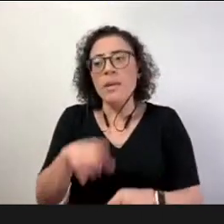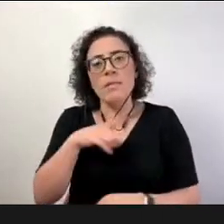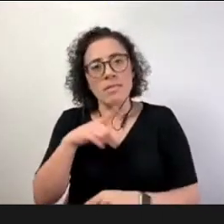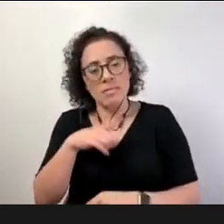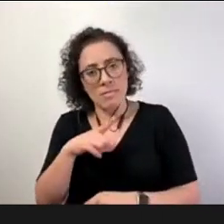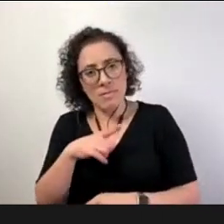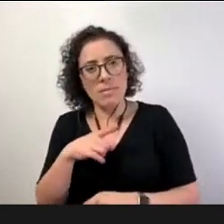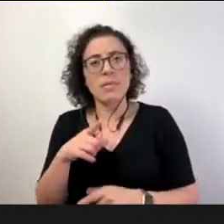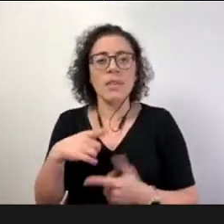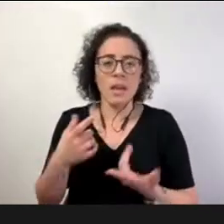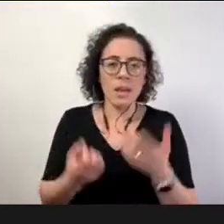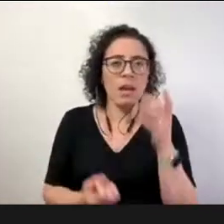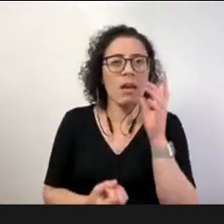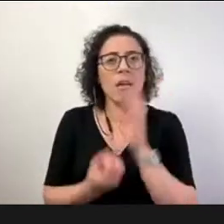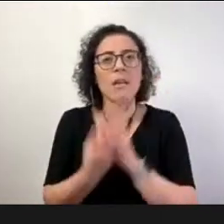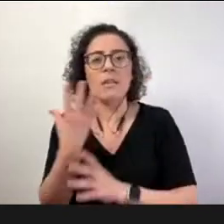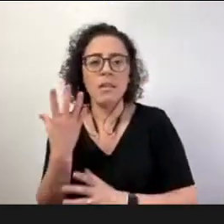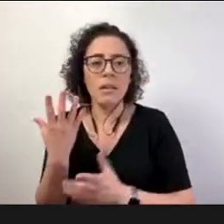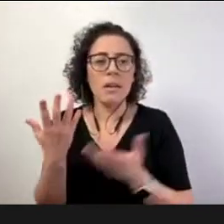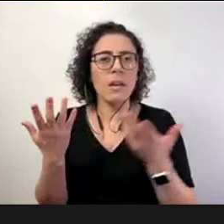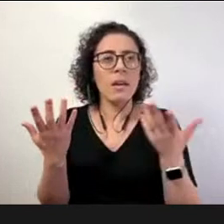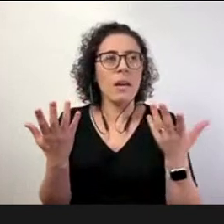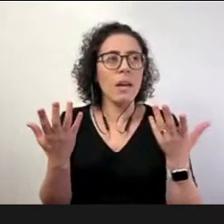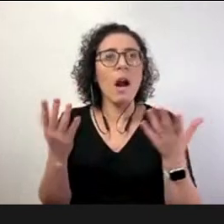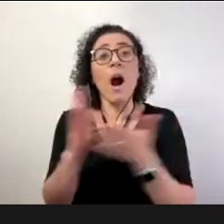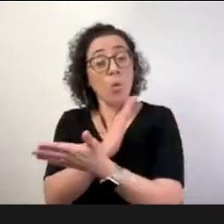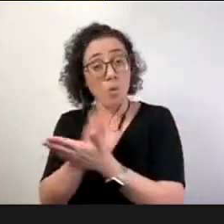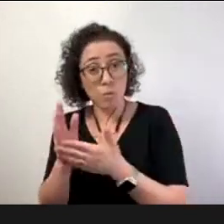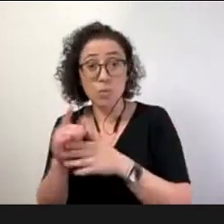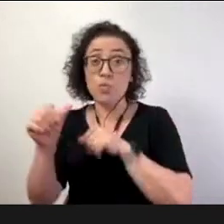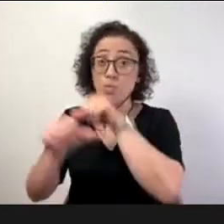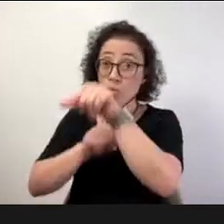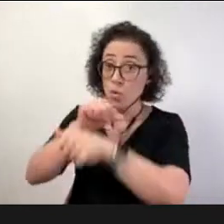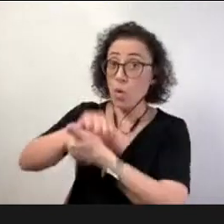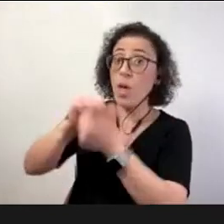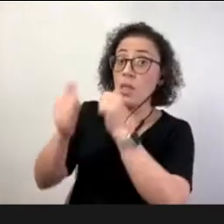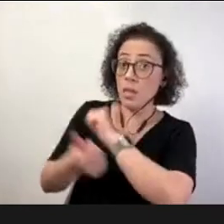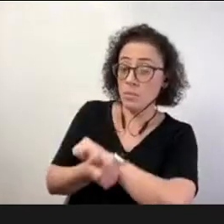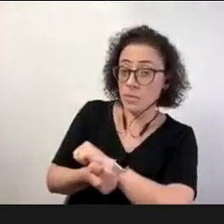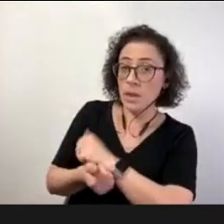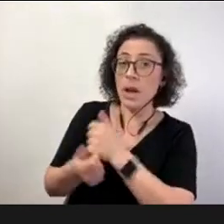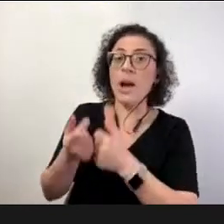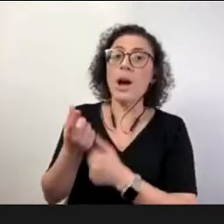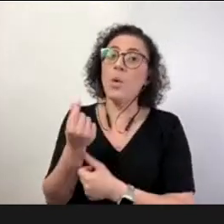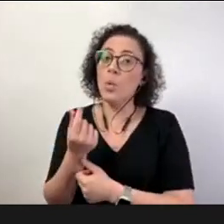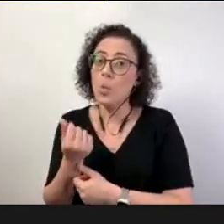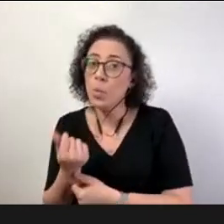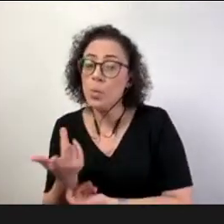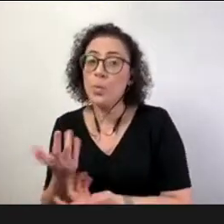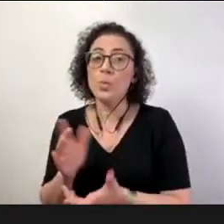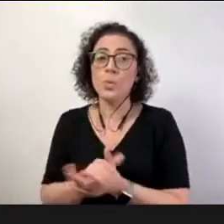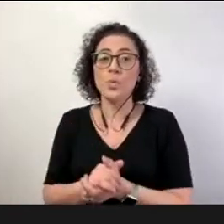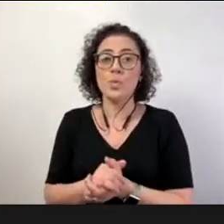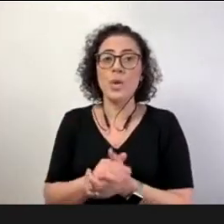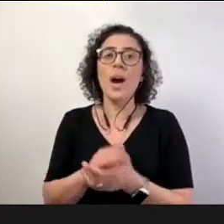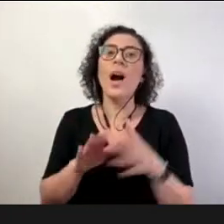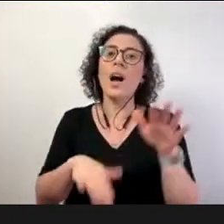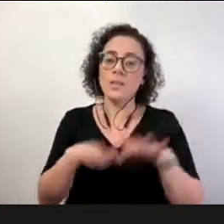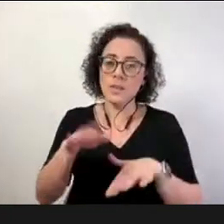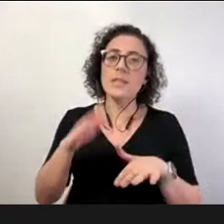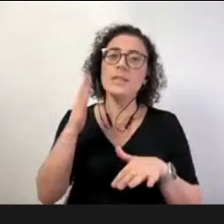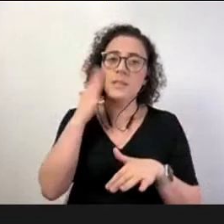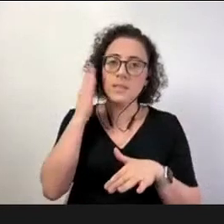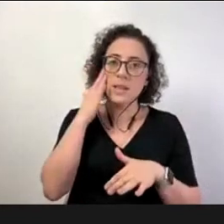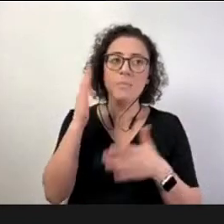a criação ou reconfiguração de alguns programas que já existiam como cursos para poder também viabilizar porque às vezes tem informações que